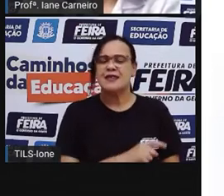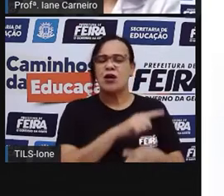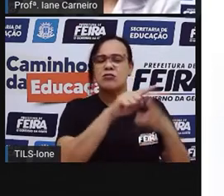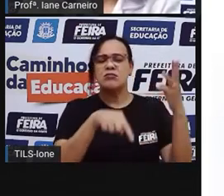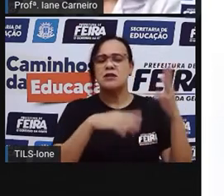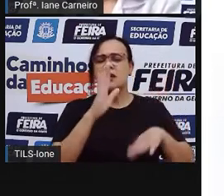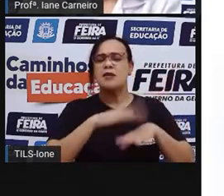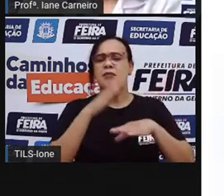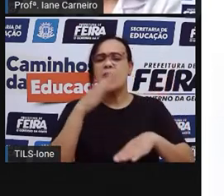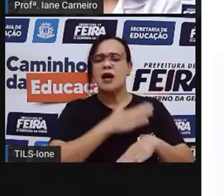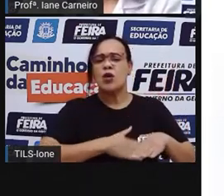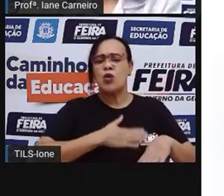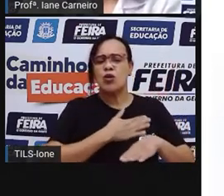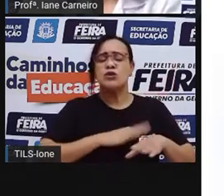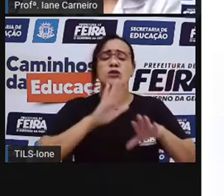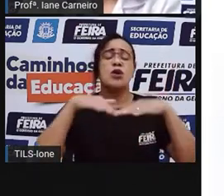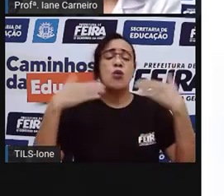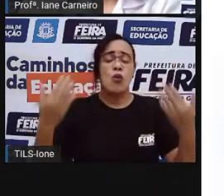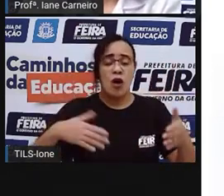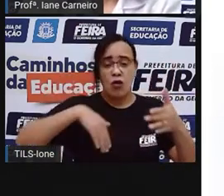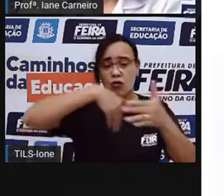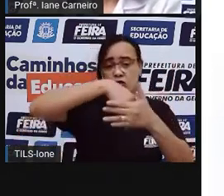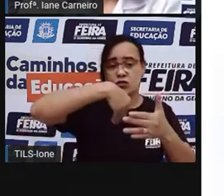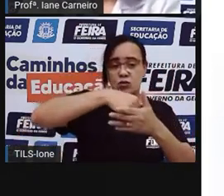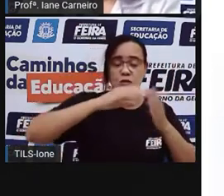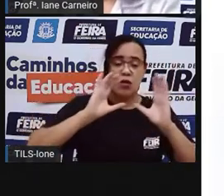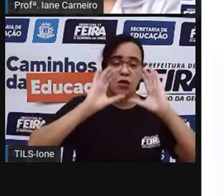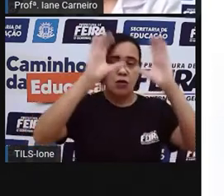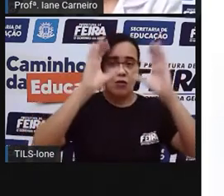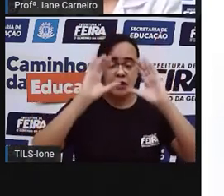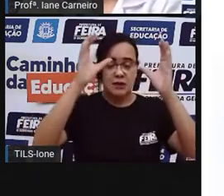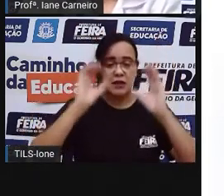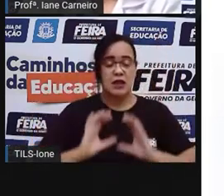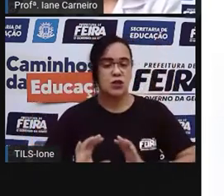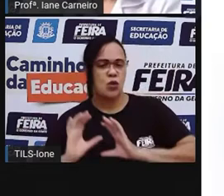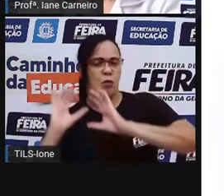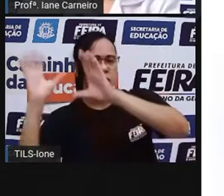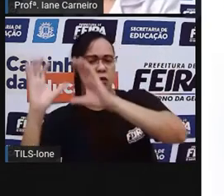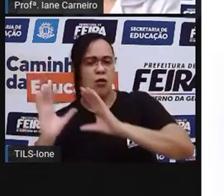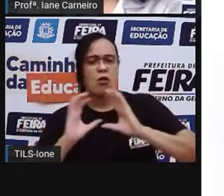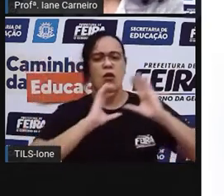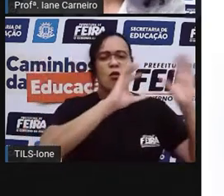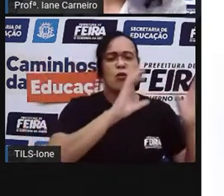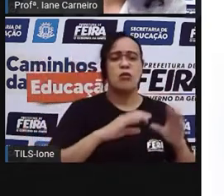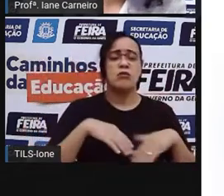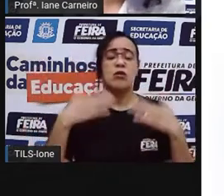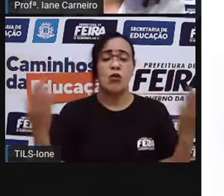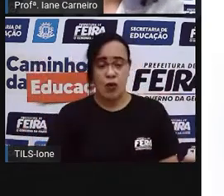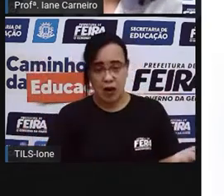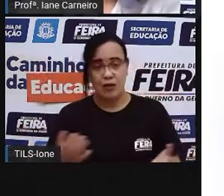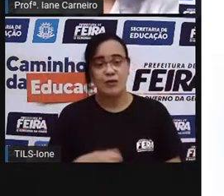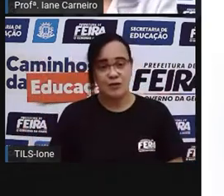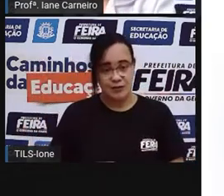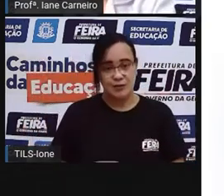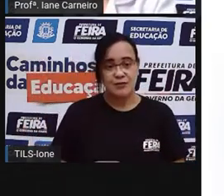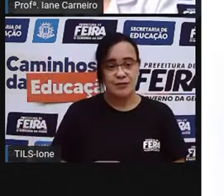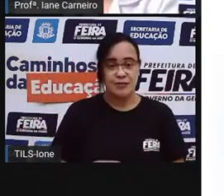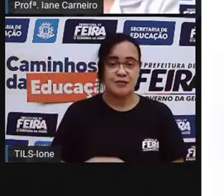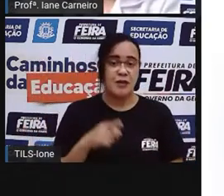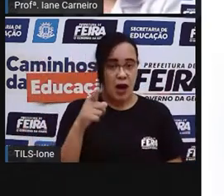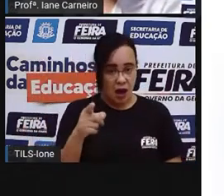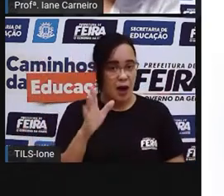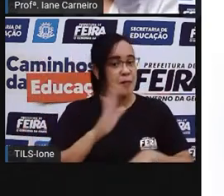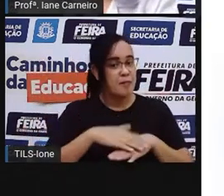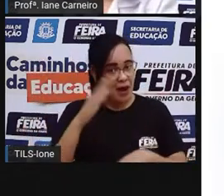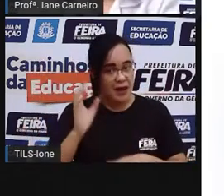vocês mais gostam? Futebol, basquete ou vôlei? Eu gosto de vôlei. Mas também gosto de assistir futebol, né? Para